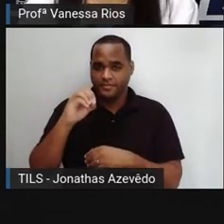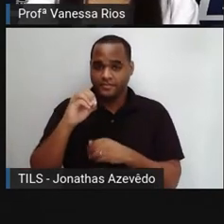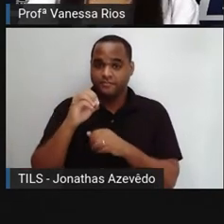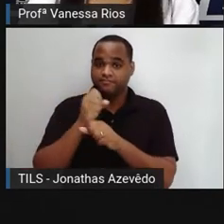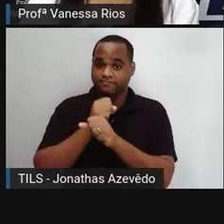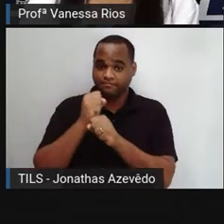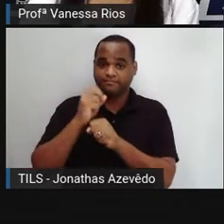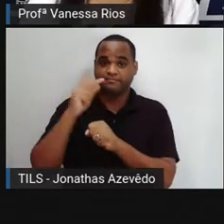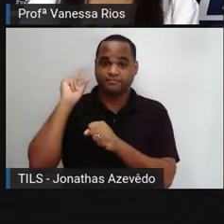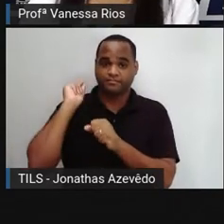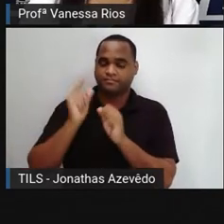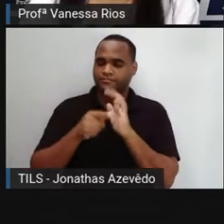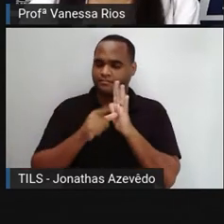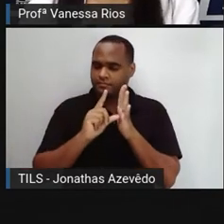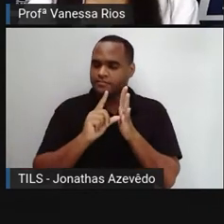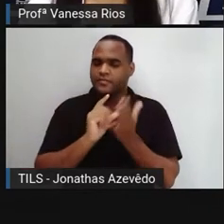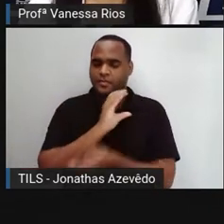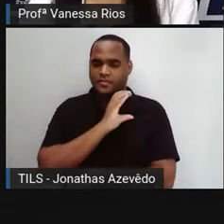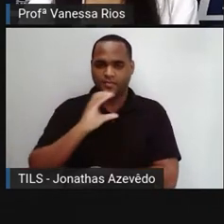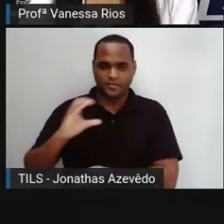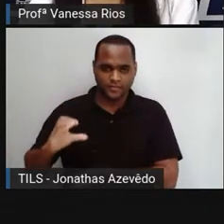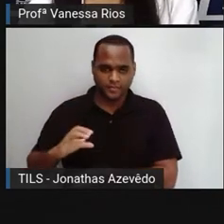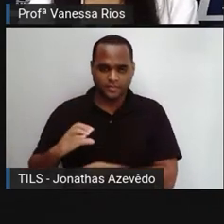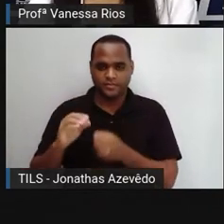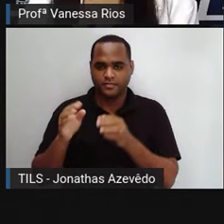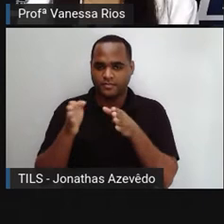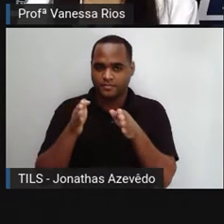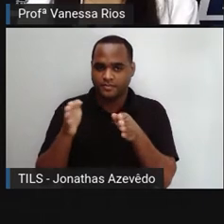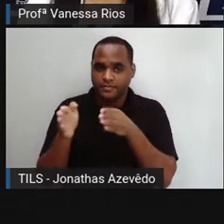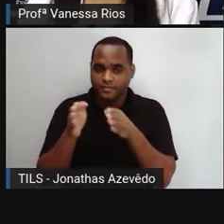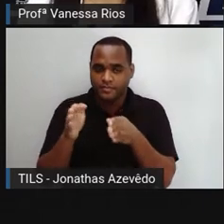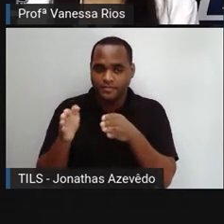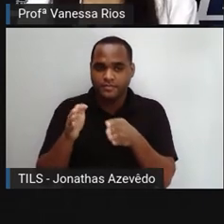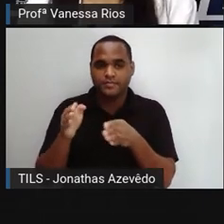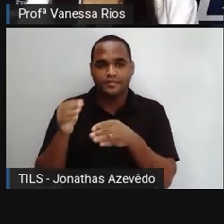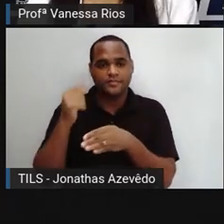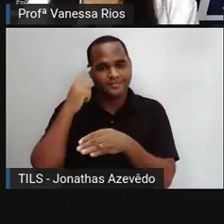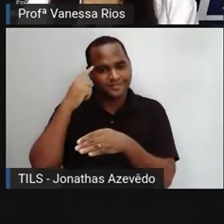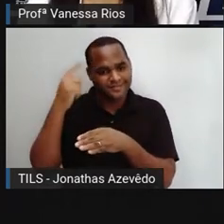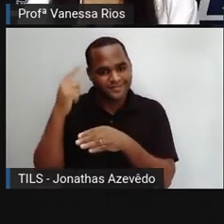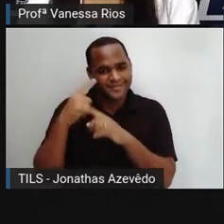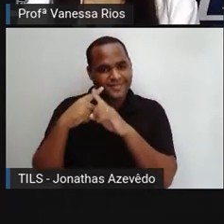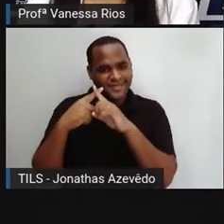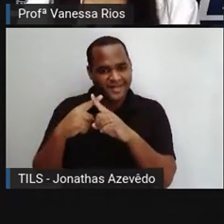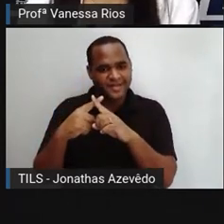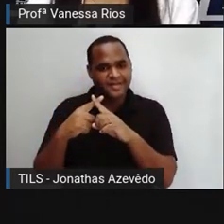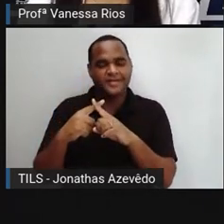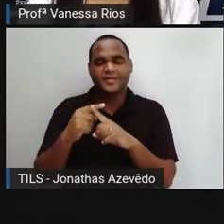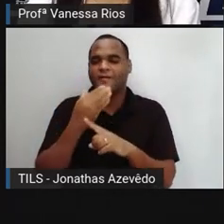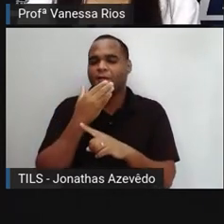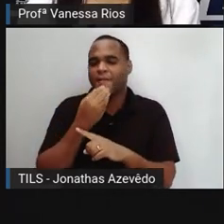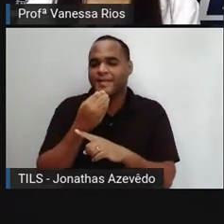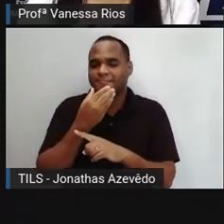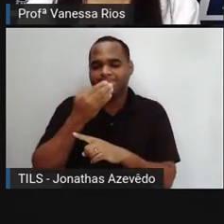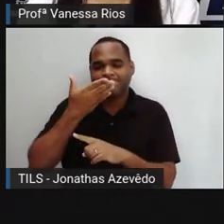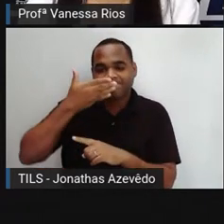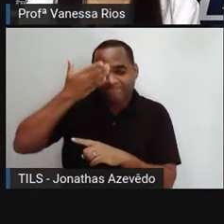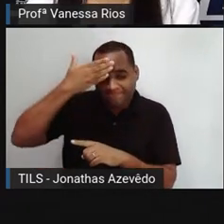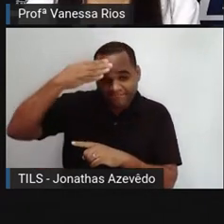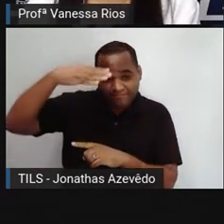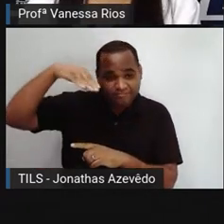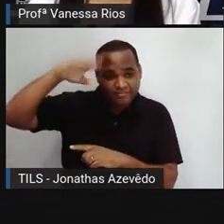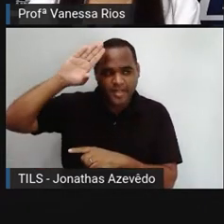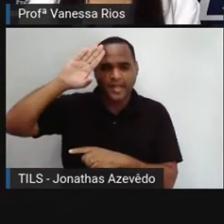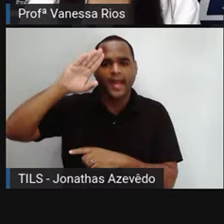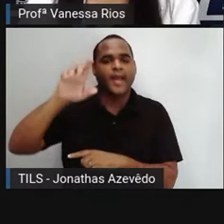de Cristo. Todavia, foi em meados do século X que o árabe Arya Ken de